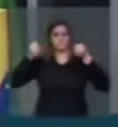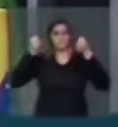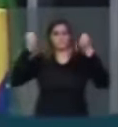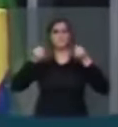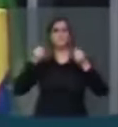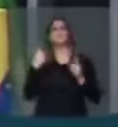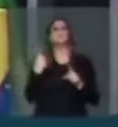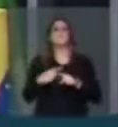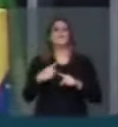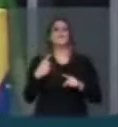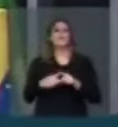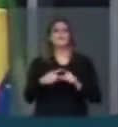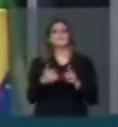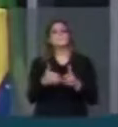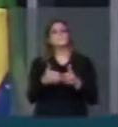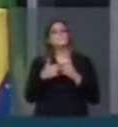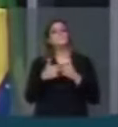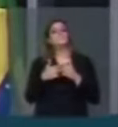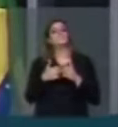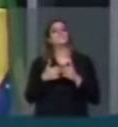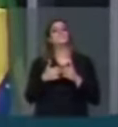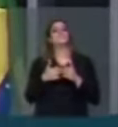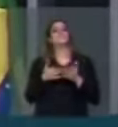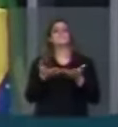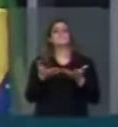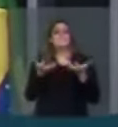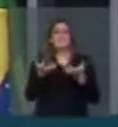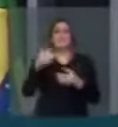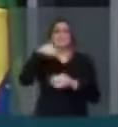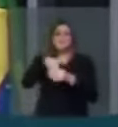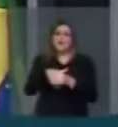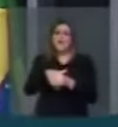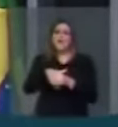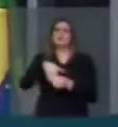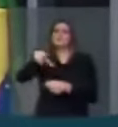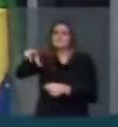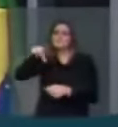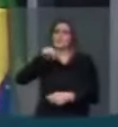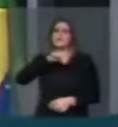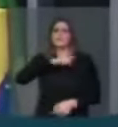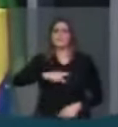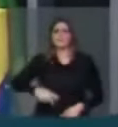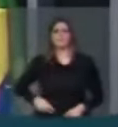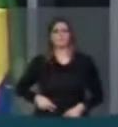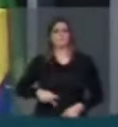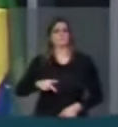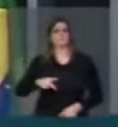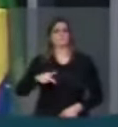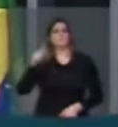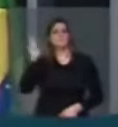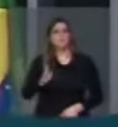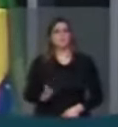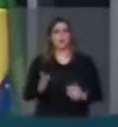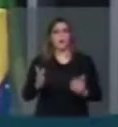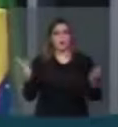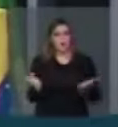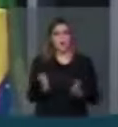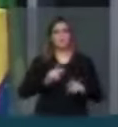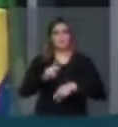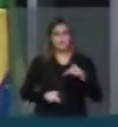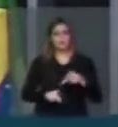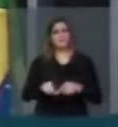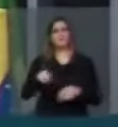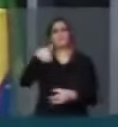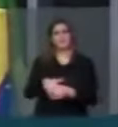e tão somente para pedir voto direto para a Presidente da República. Hoje, o povo vota para a Presidente, mas não tem saúde,